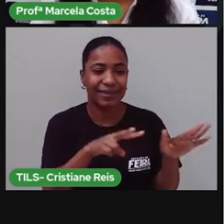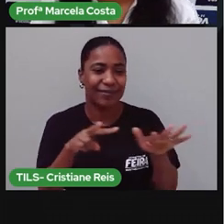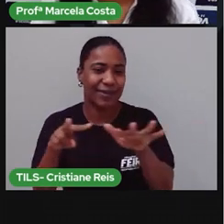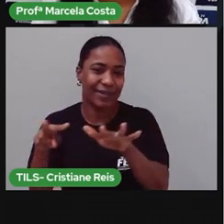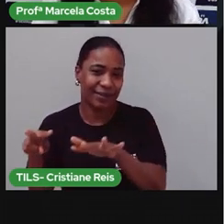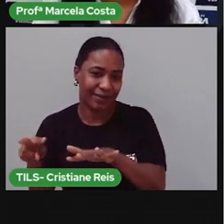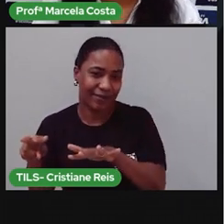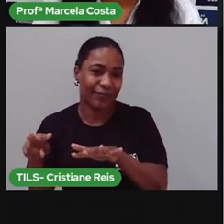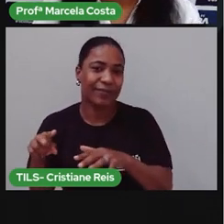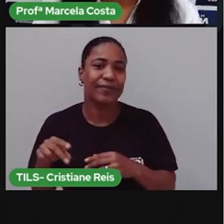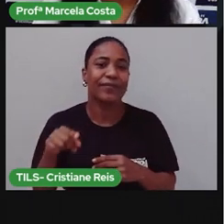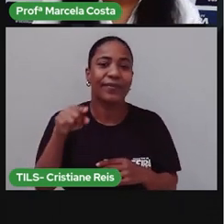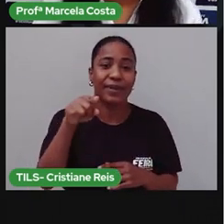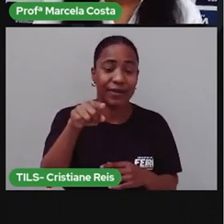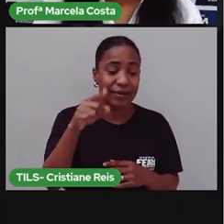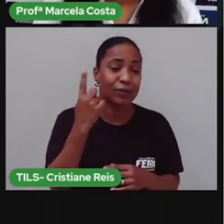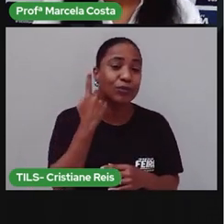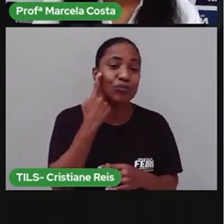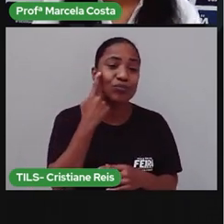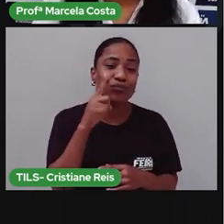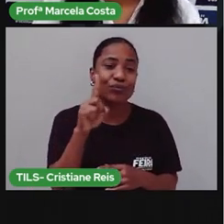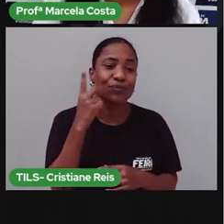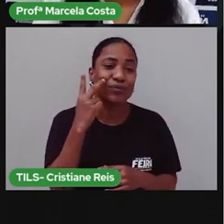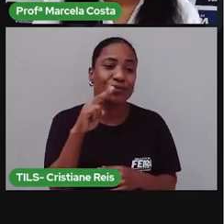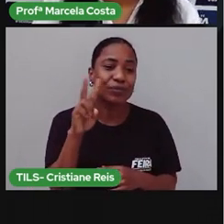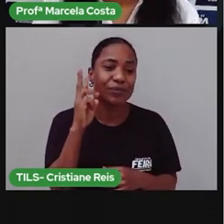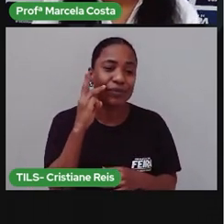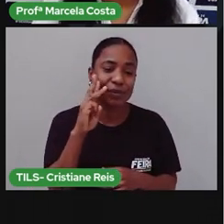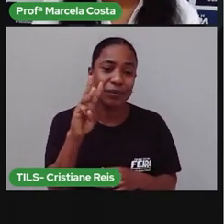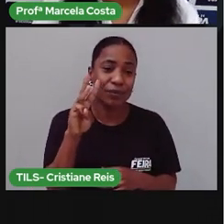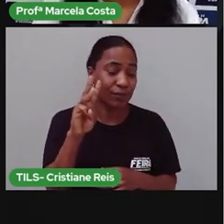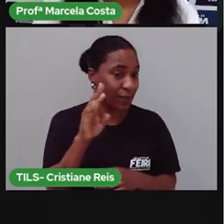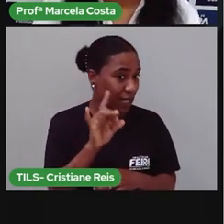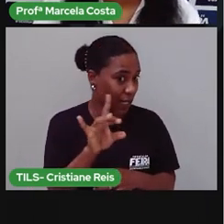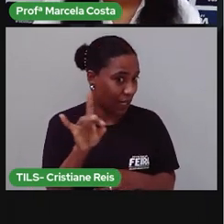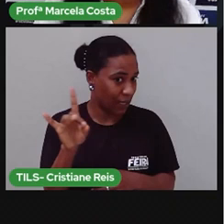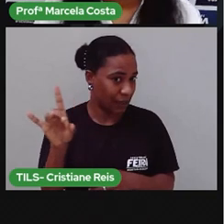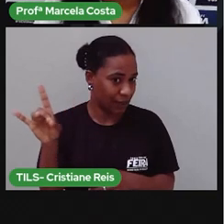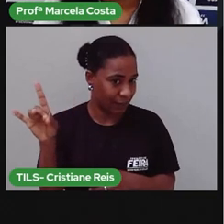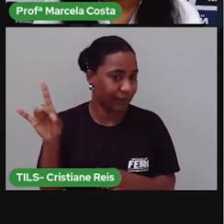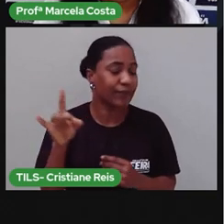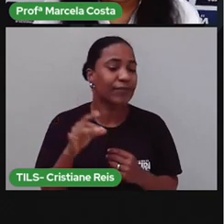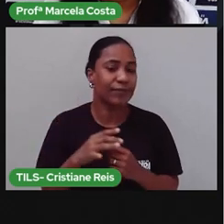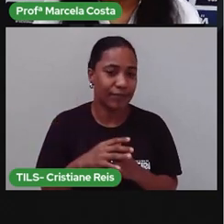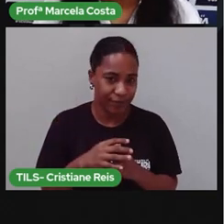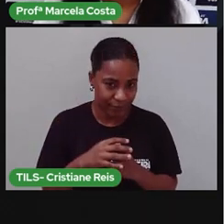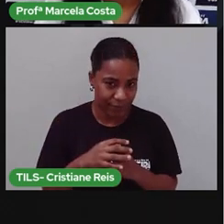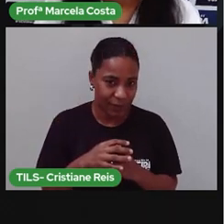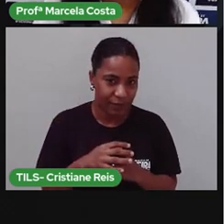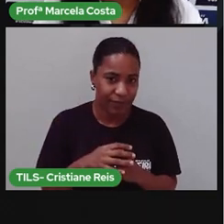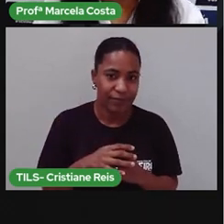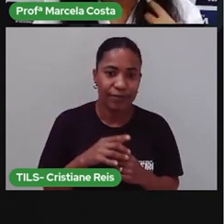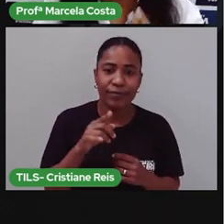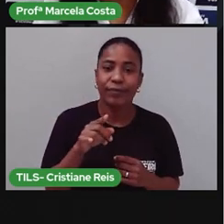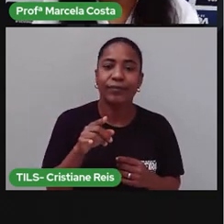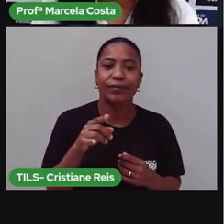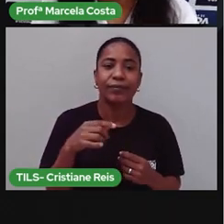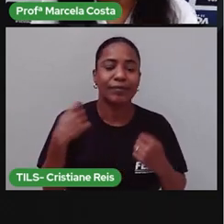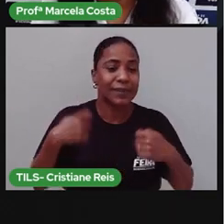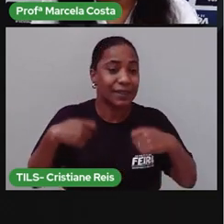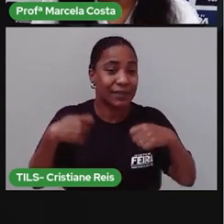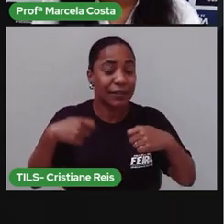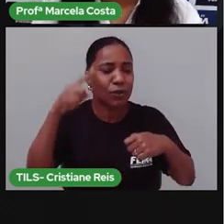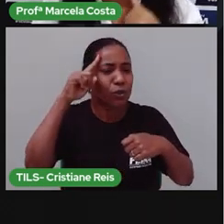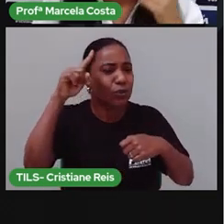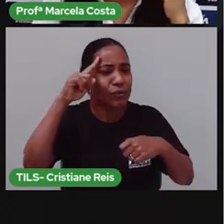E aí você vai colocar aquele cuidado de higiene que você faz. E você precisa